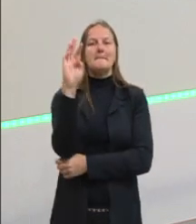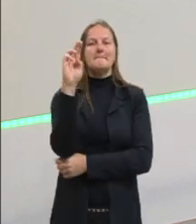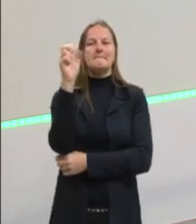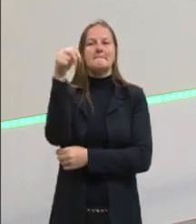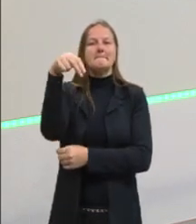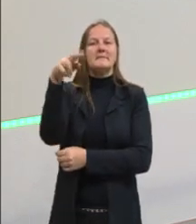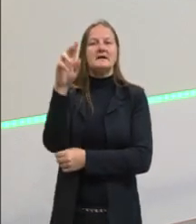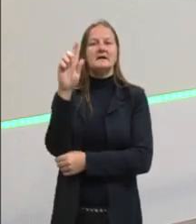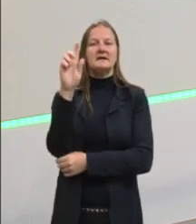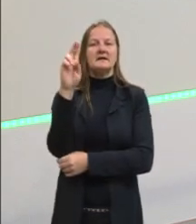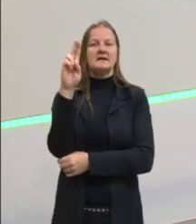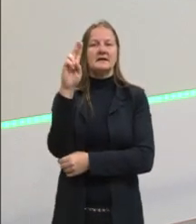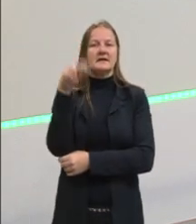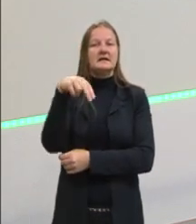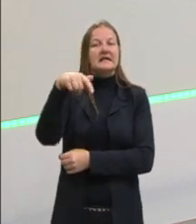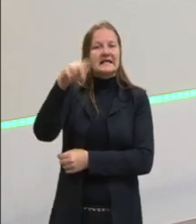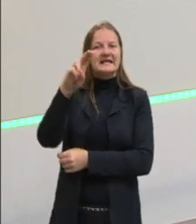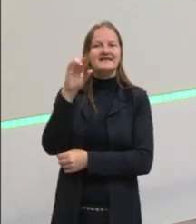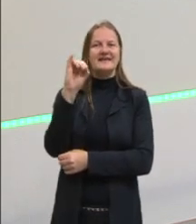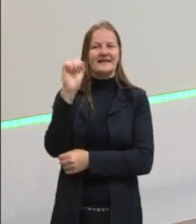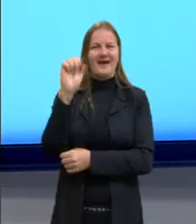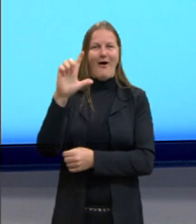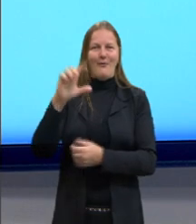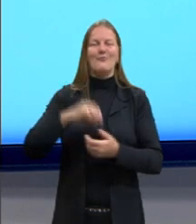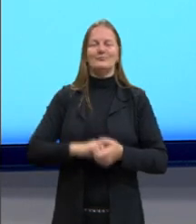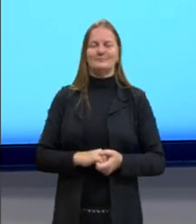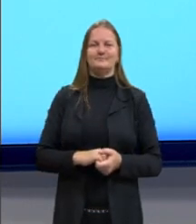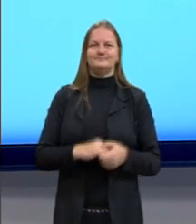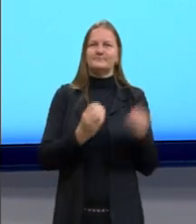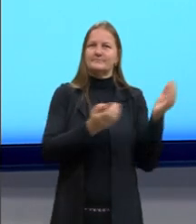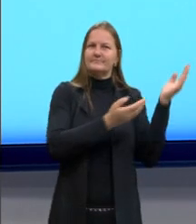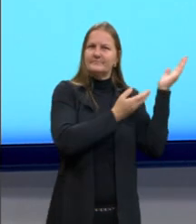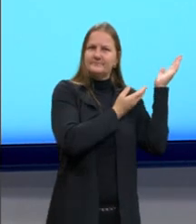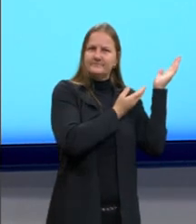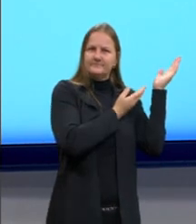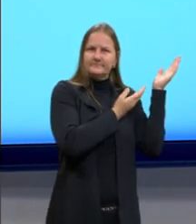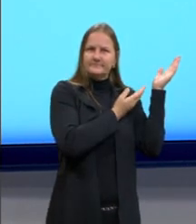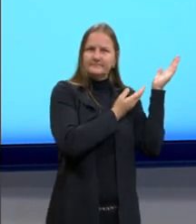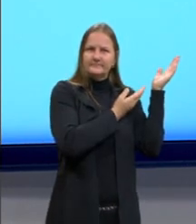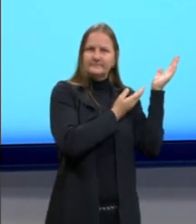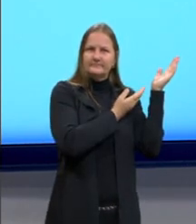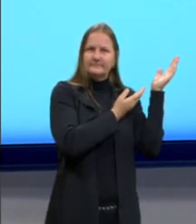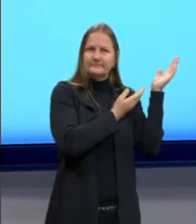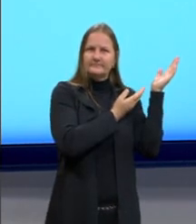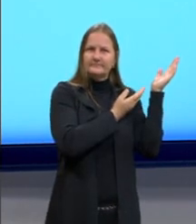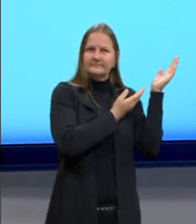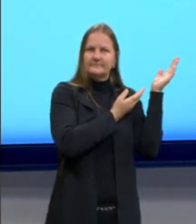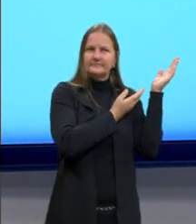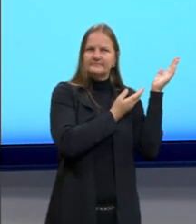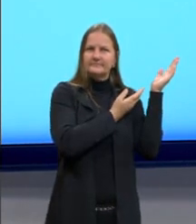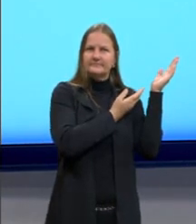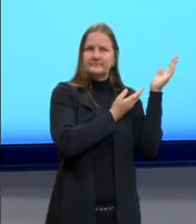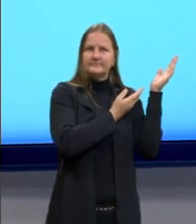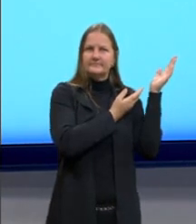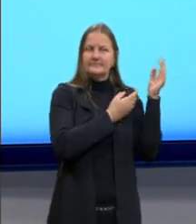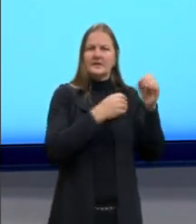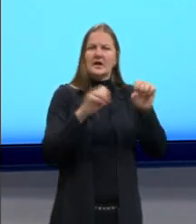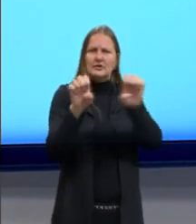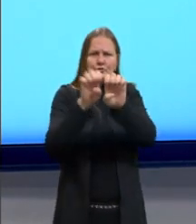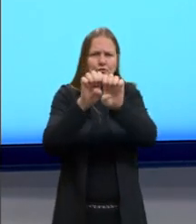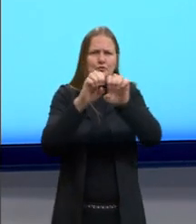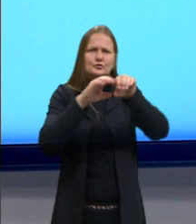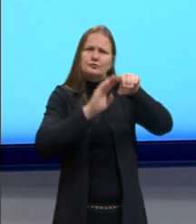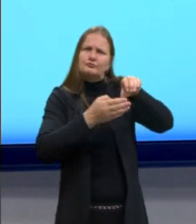Fendas farigianas. Vamos ver aqui na imagem onde é que fica. Essa parte aqui, tá? Essas estruturas.